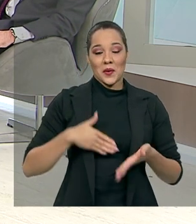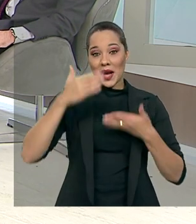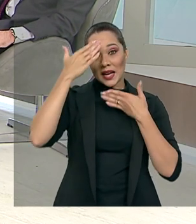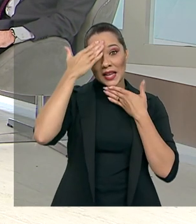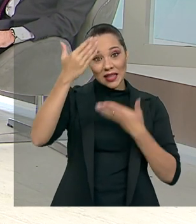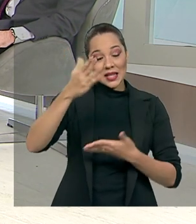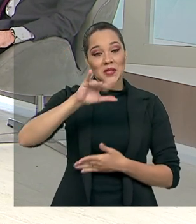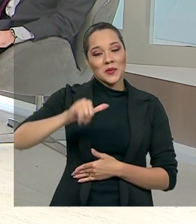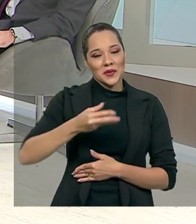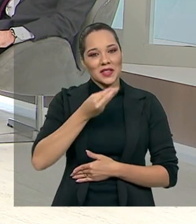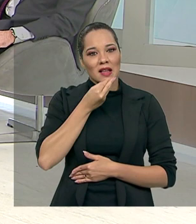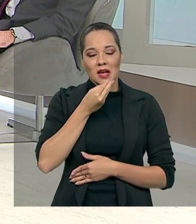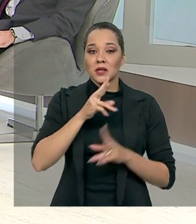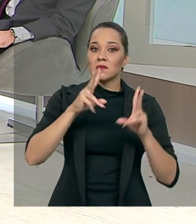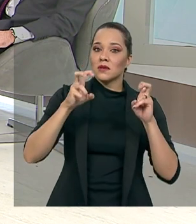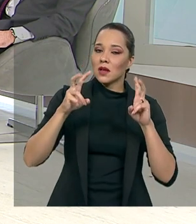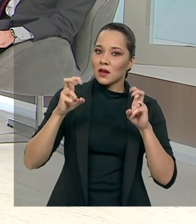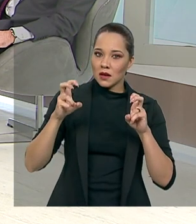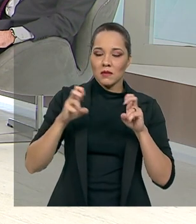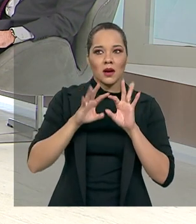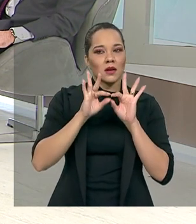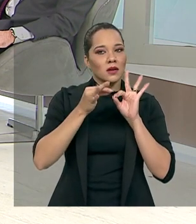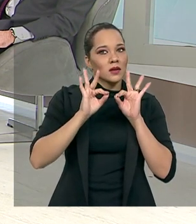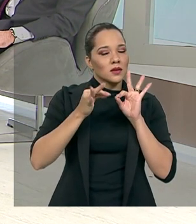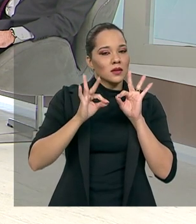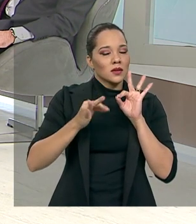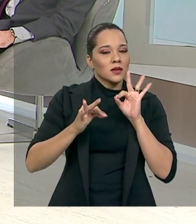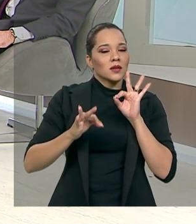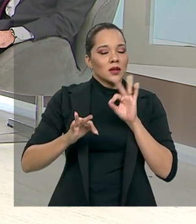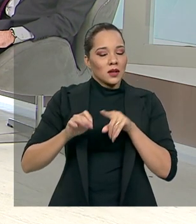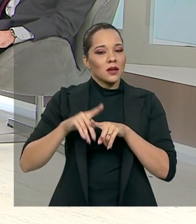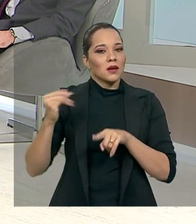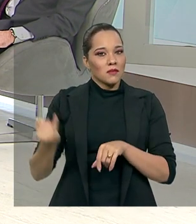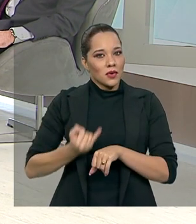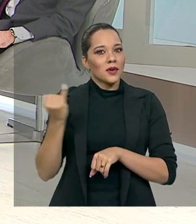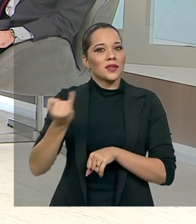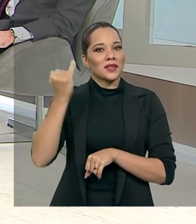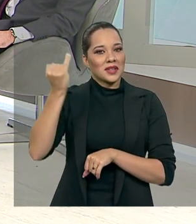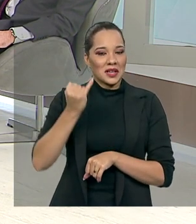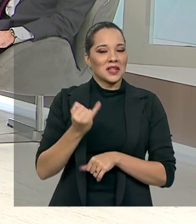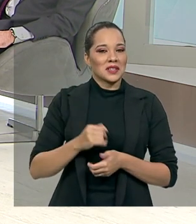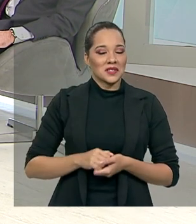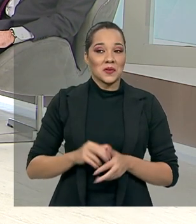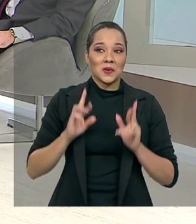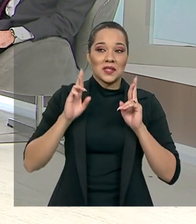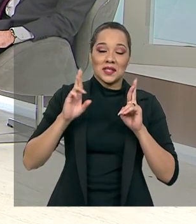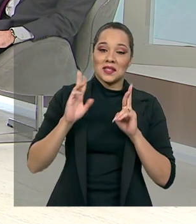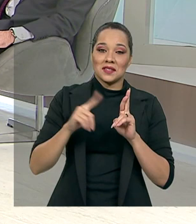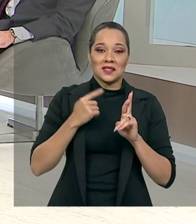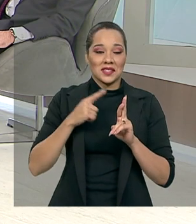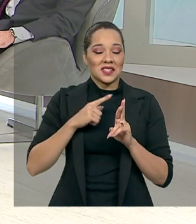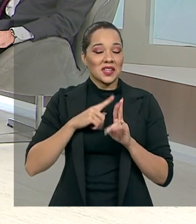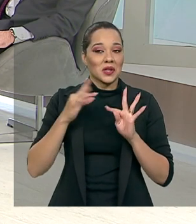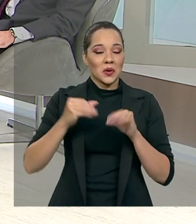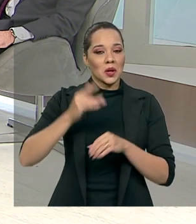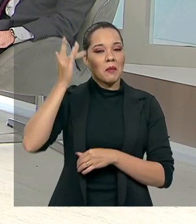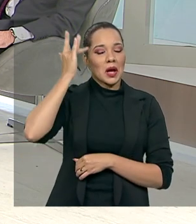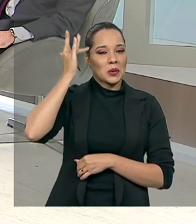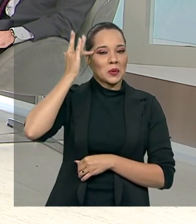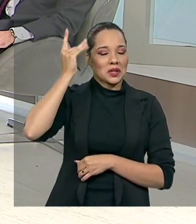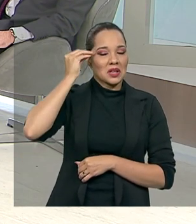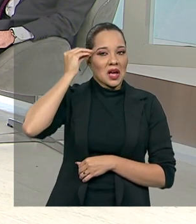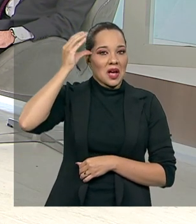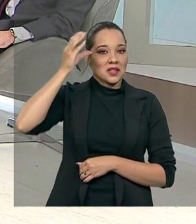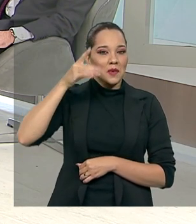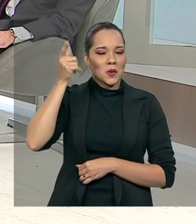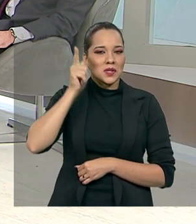oportunidade, um tema extremamente relevante, espero que tenhamos todos a maturidade necessária